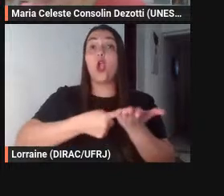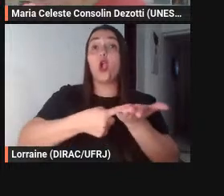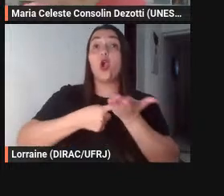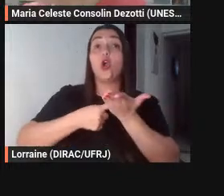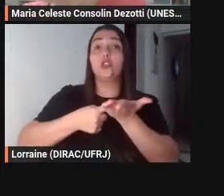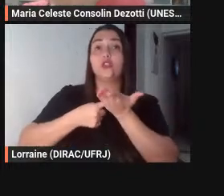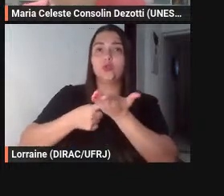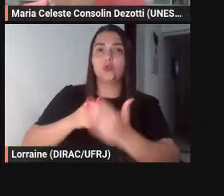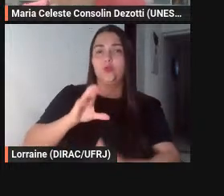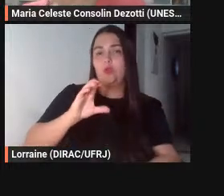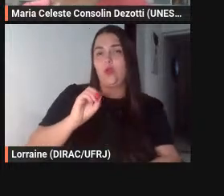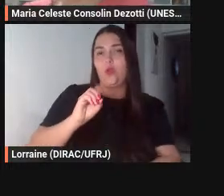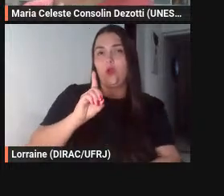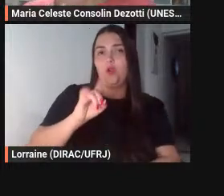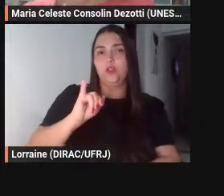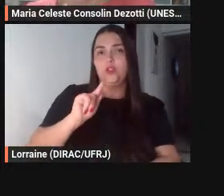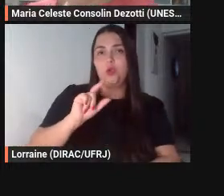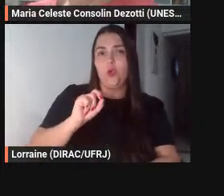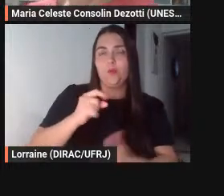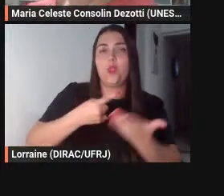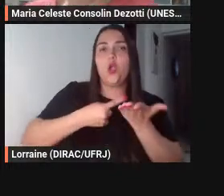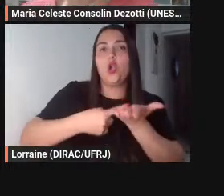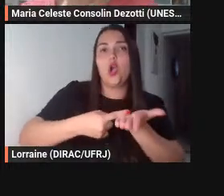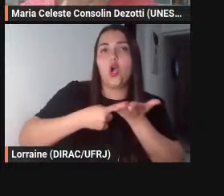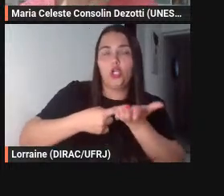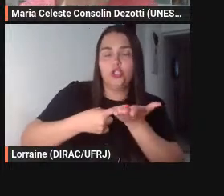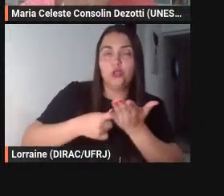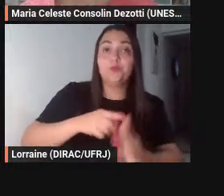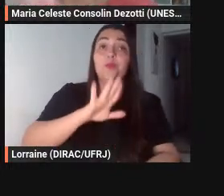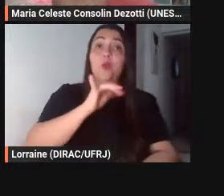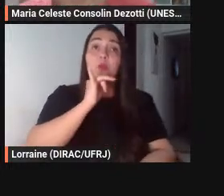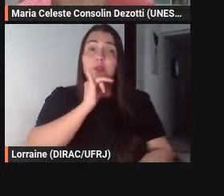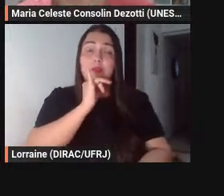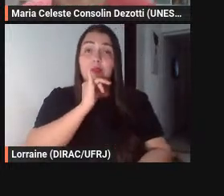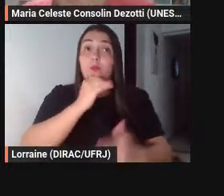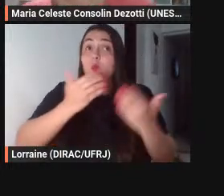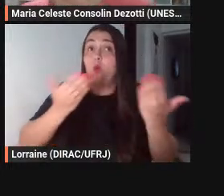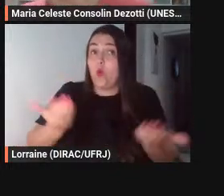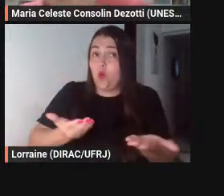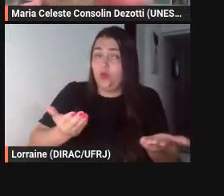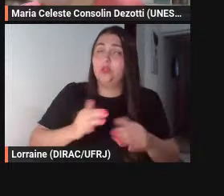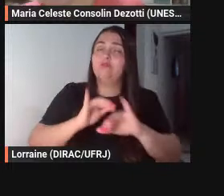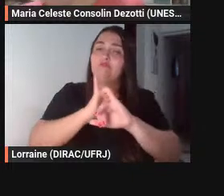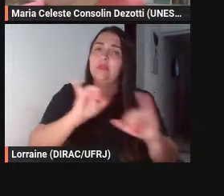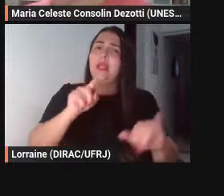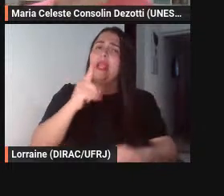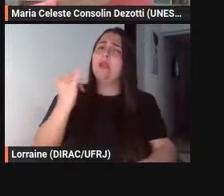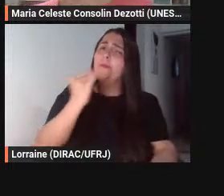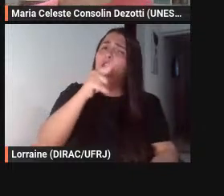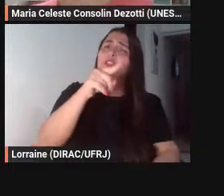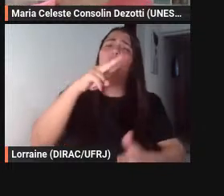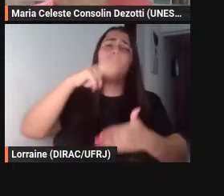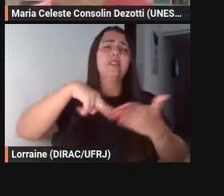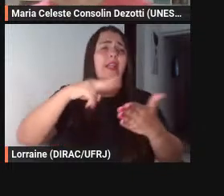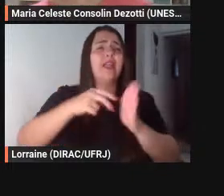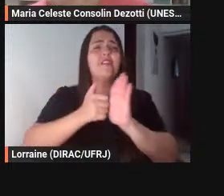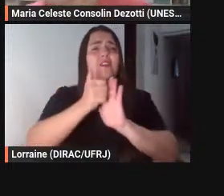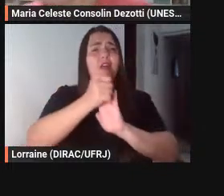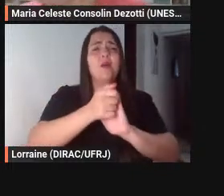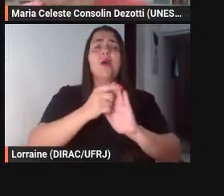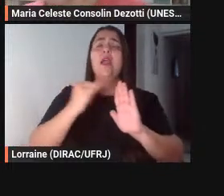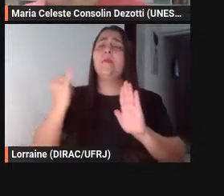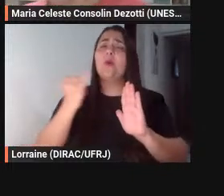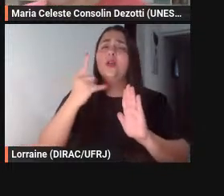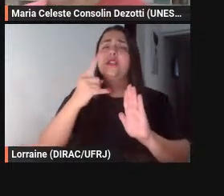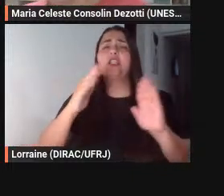código então hoje eu digo pra vocês que é importante a gente ler fábula a gente estimular o